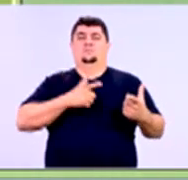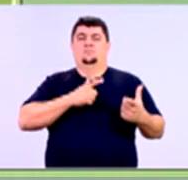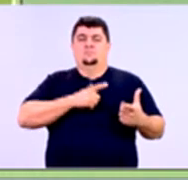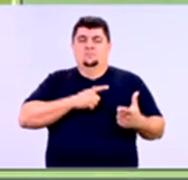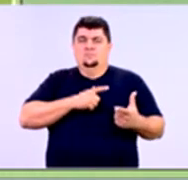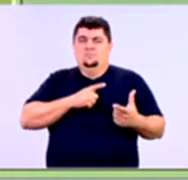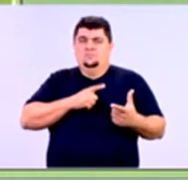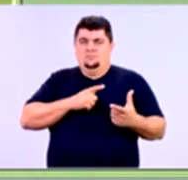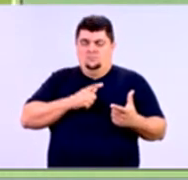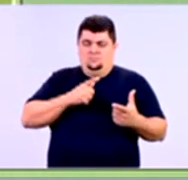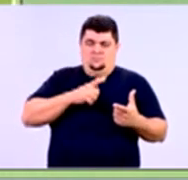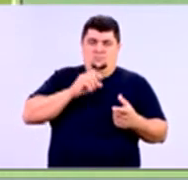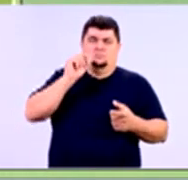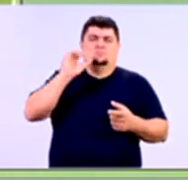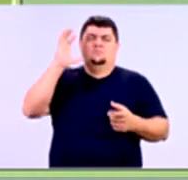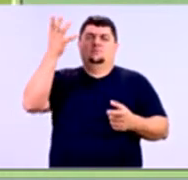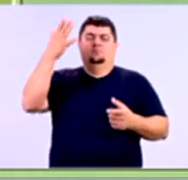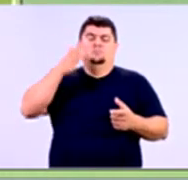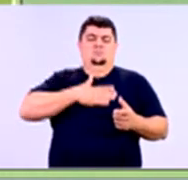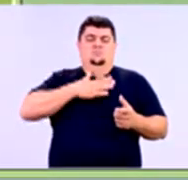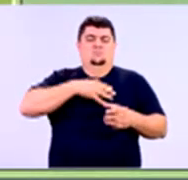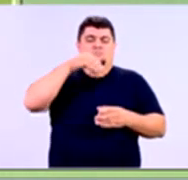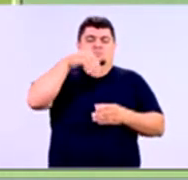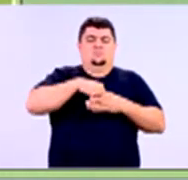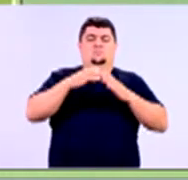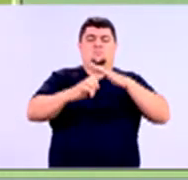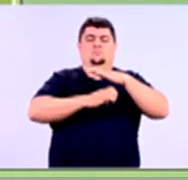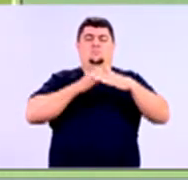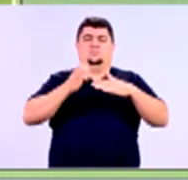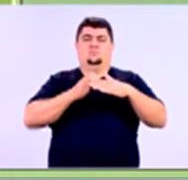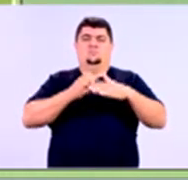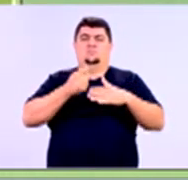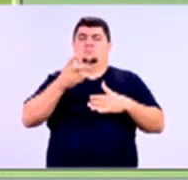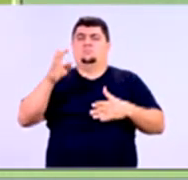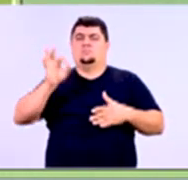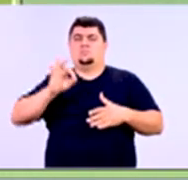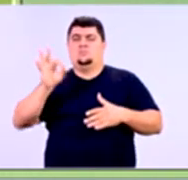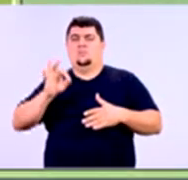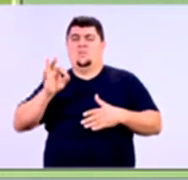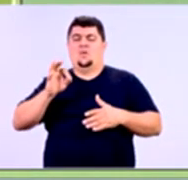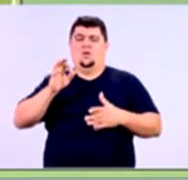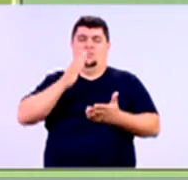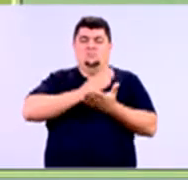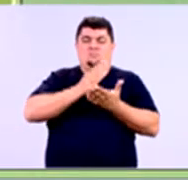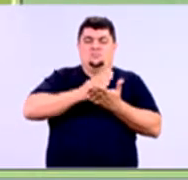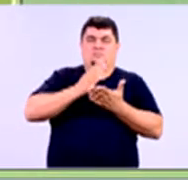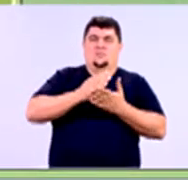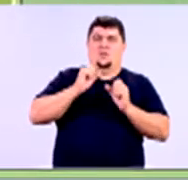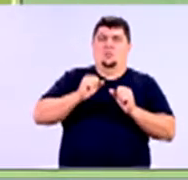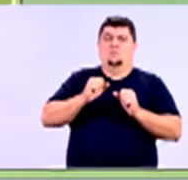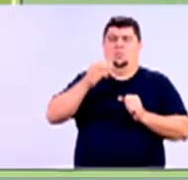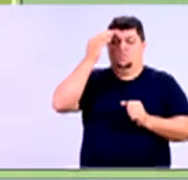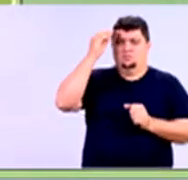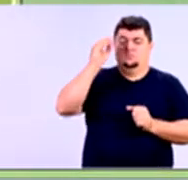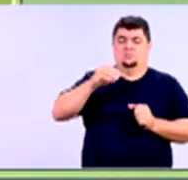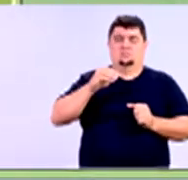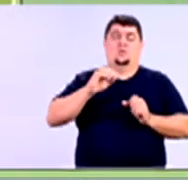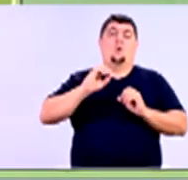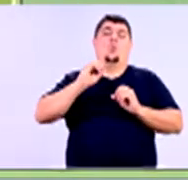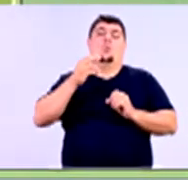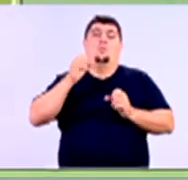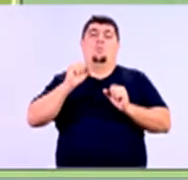ao risco. Eu vou mensurar quão exposto eu estou, quantos por cento dos meus clientes que compram a prazo podem inadimplir.